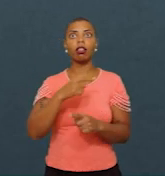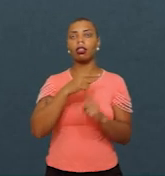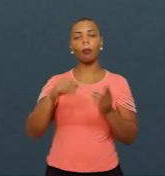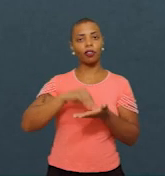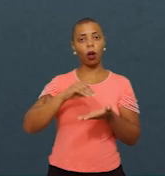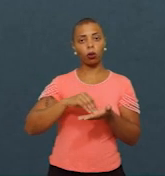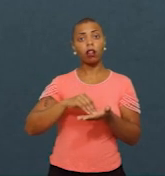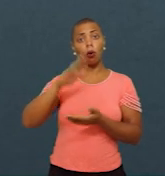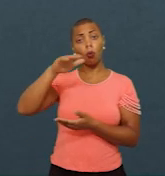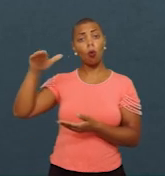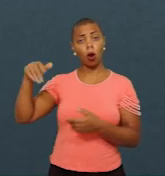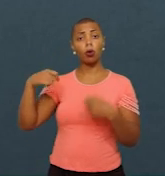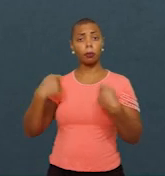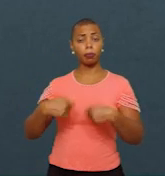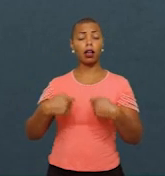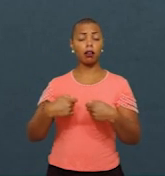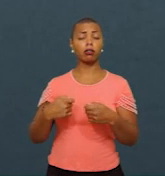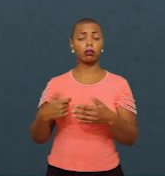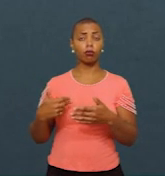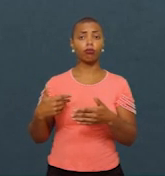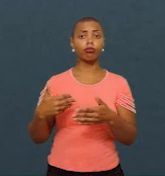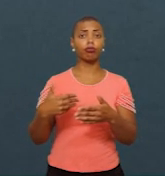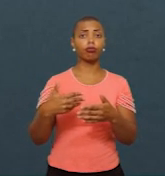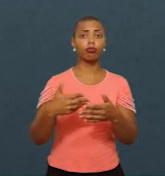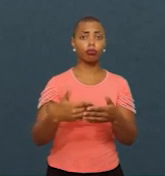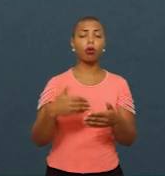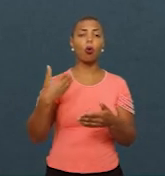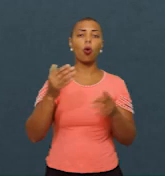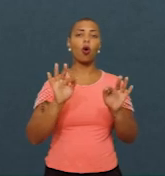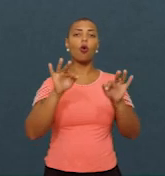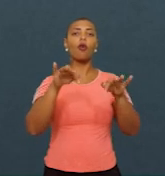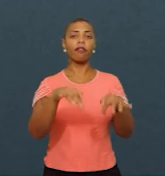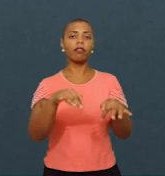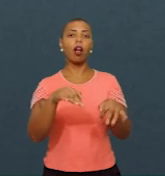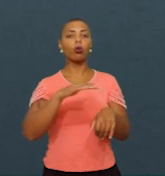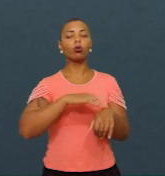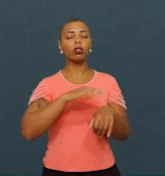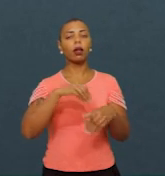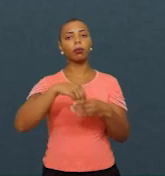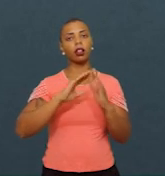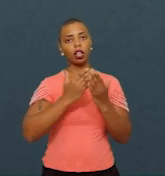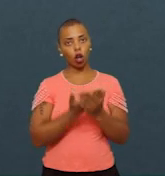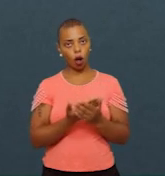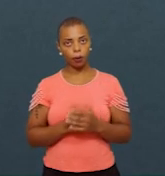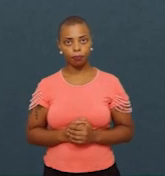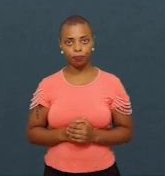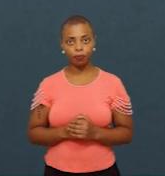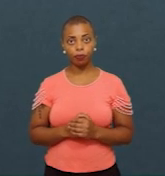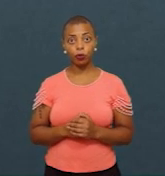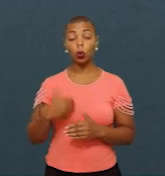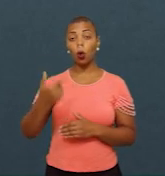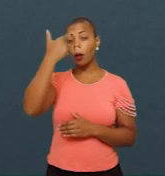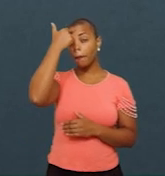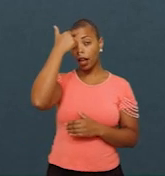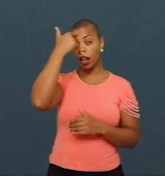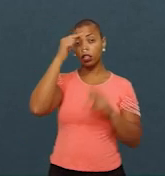estudante precisa obter ao longo da sua, ao final da sua trajetória escolar. Quando a gente pensa num currículo